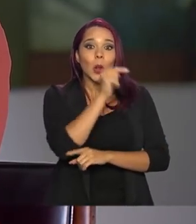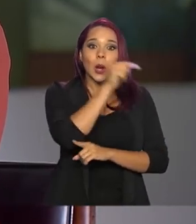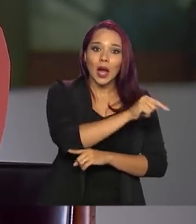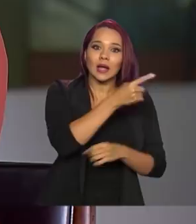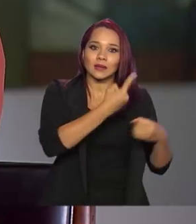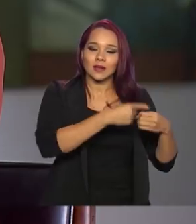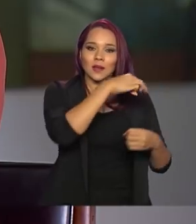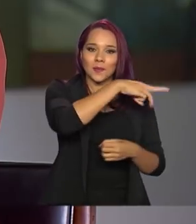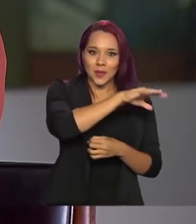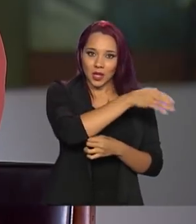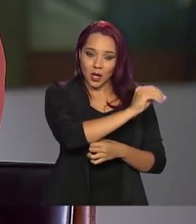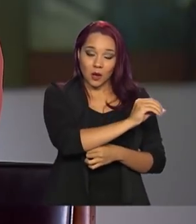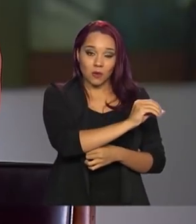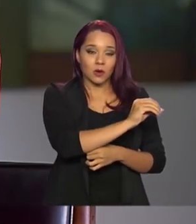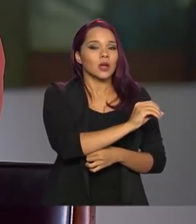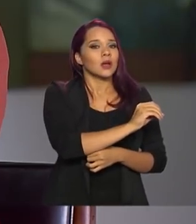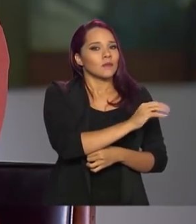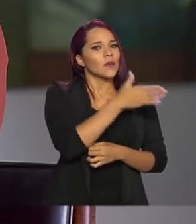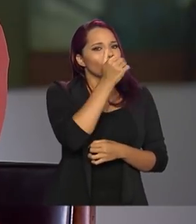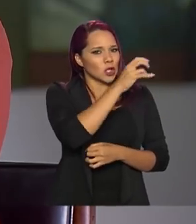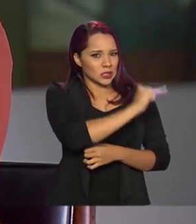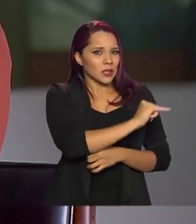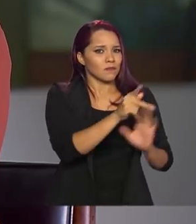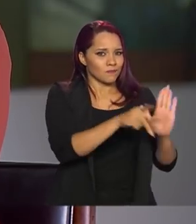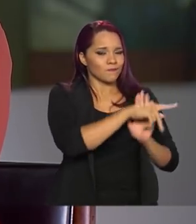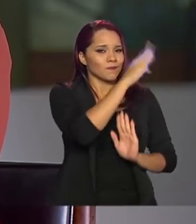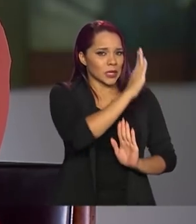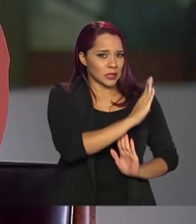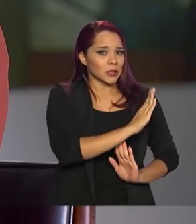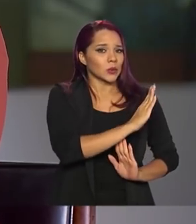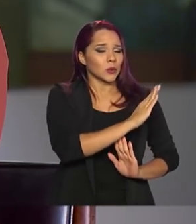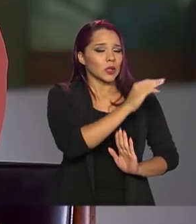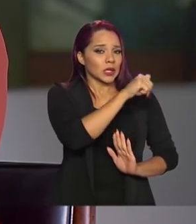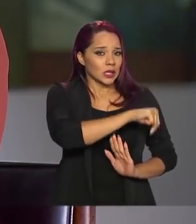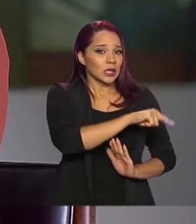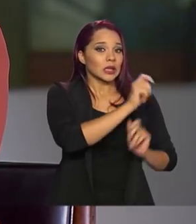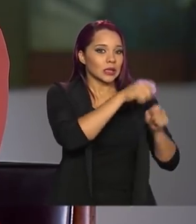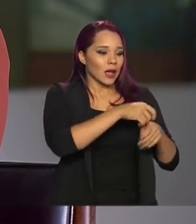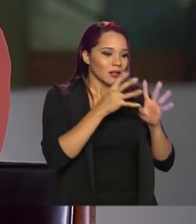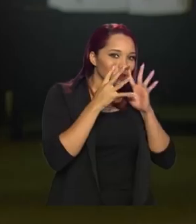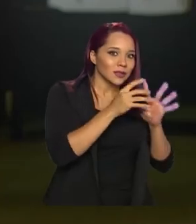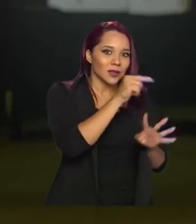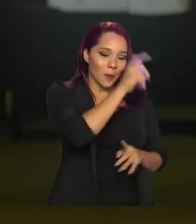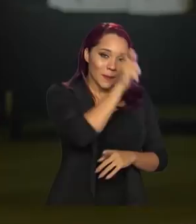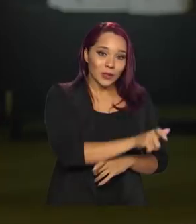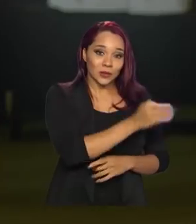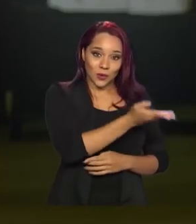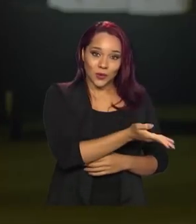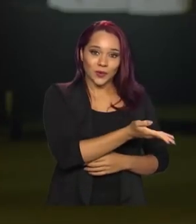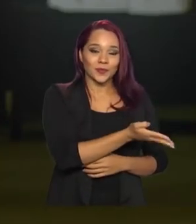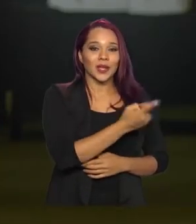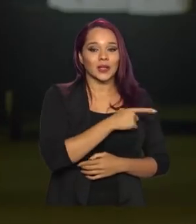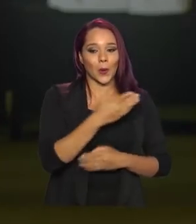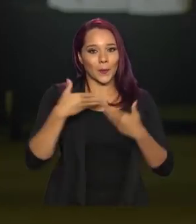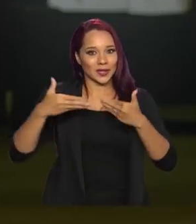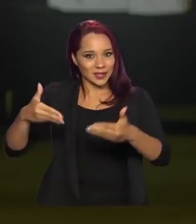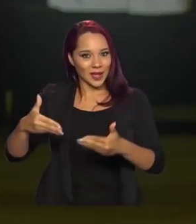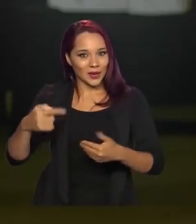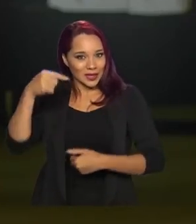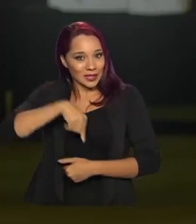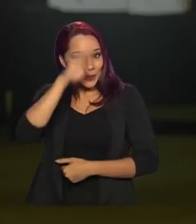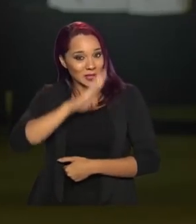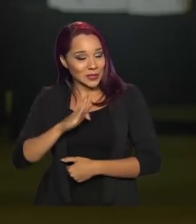Milão, de preferência uma instituição brasileira que tenha uma filial em Milão e que possa atender essa pessoa. O nosso Ministério,